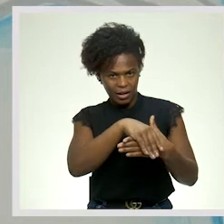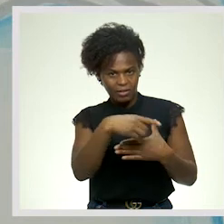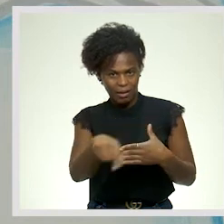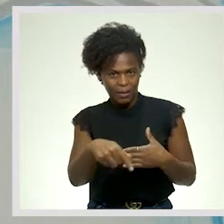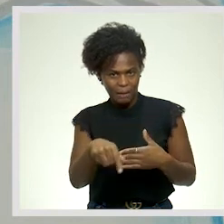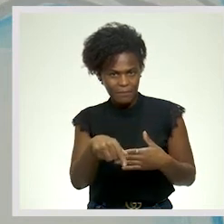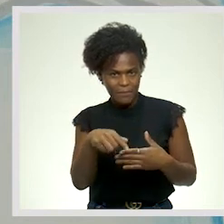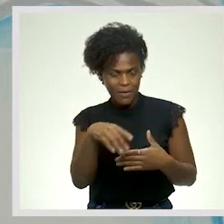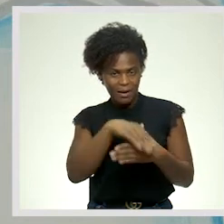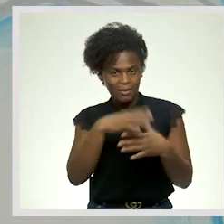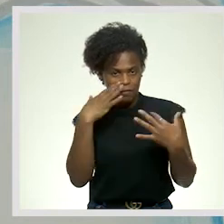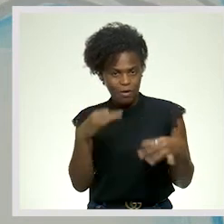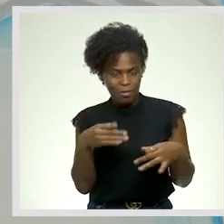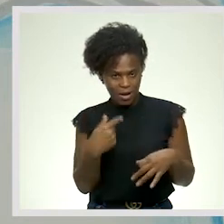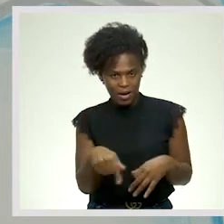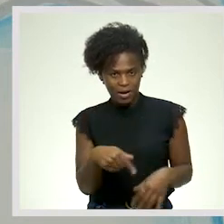informal?